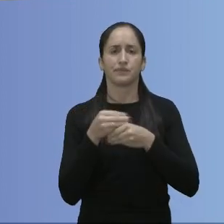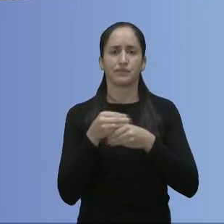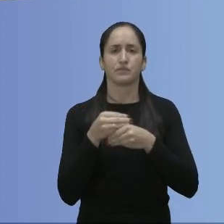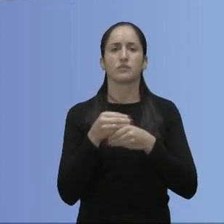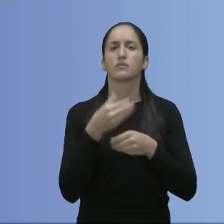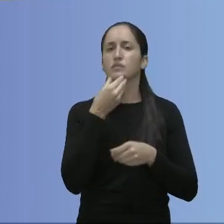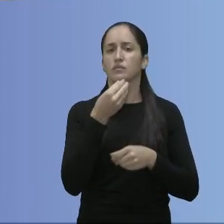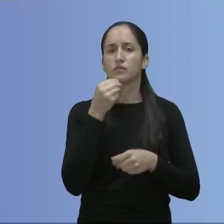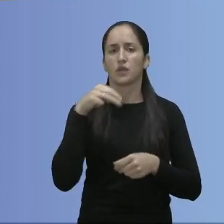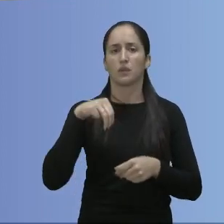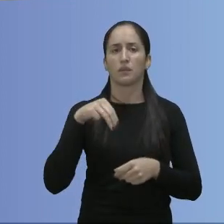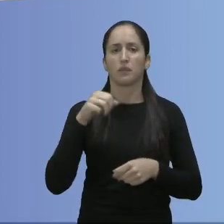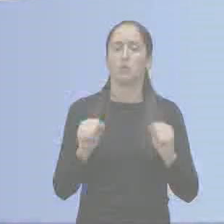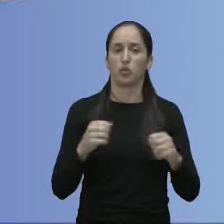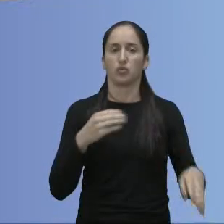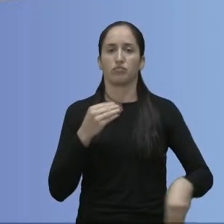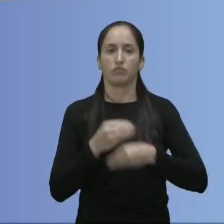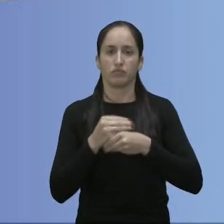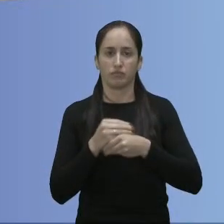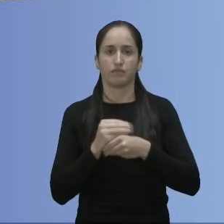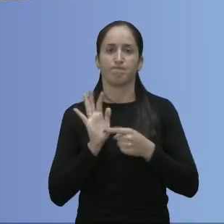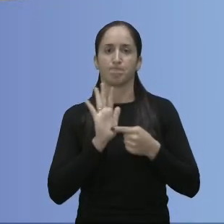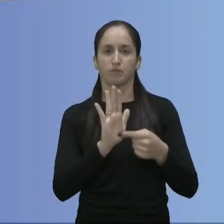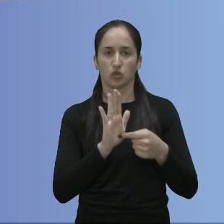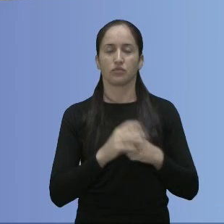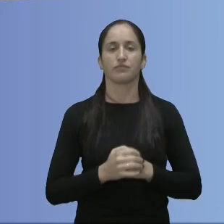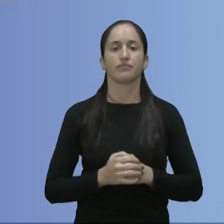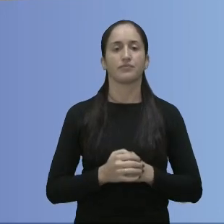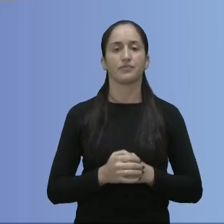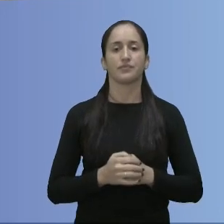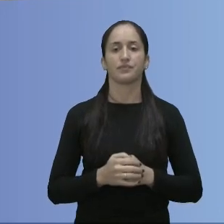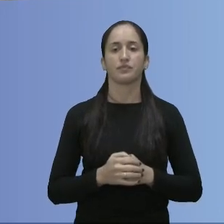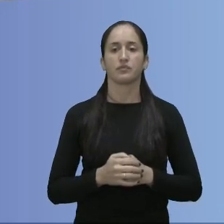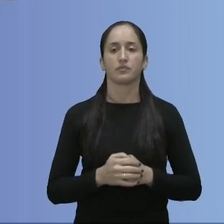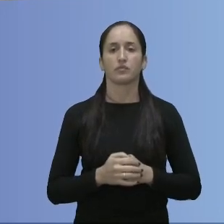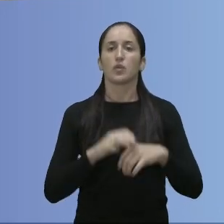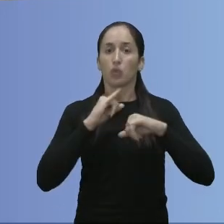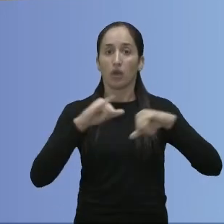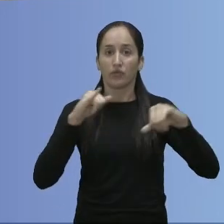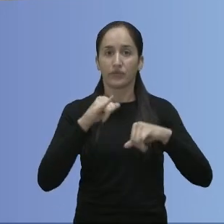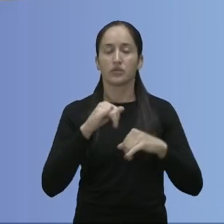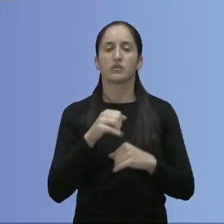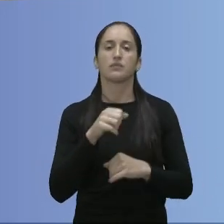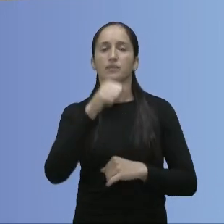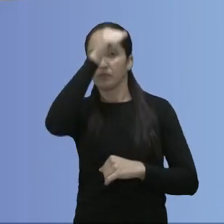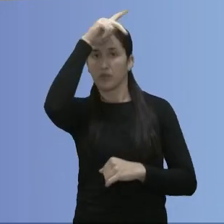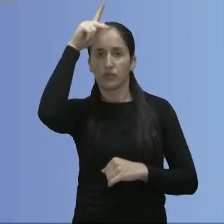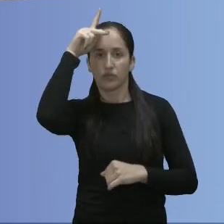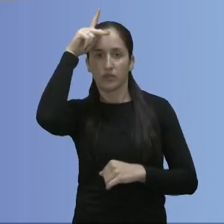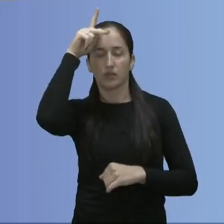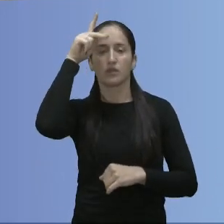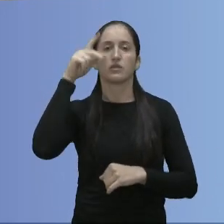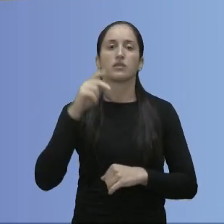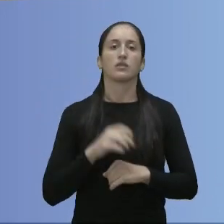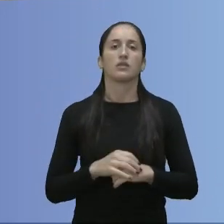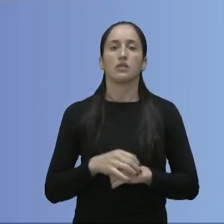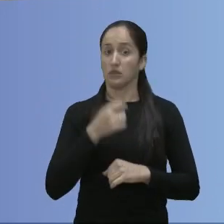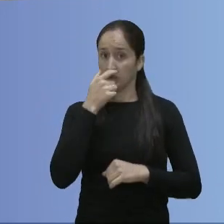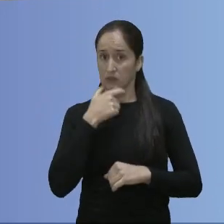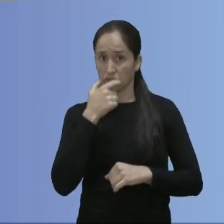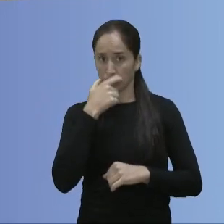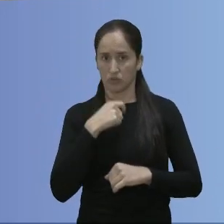então executada no próximo ano. Então recado aí para o prefeito que cobrou que o vereador Serginho não corre atrás de emendas. Então aí está